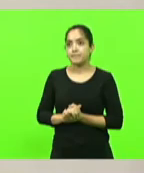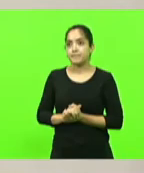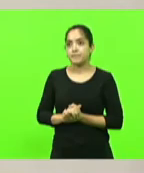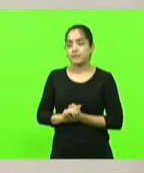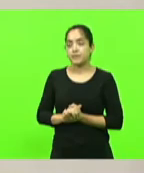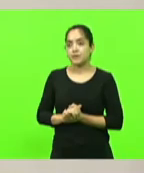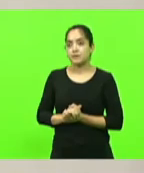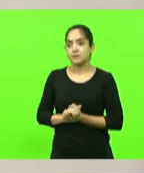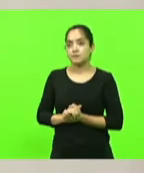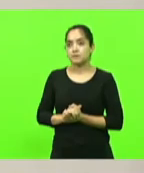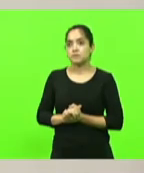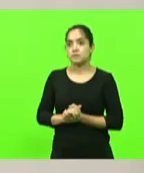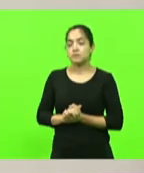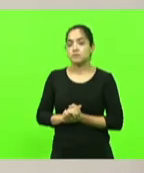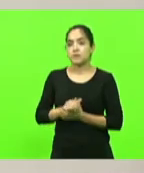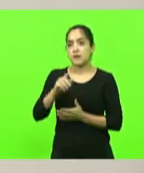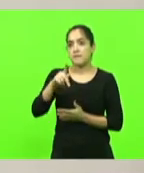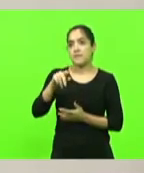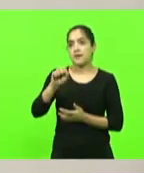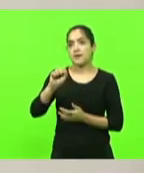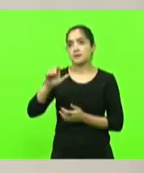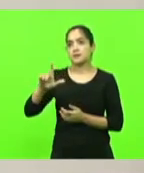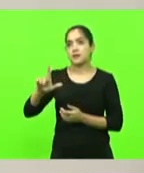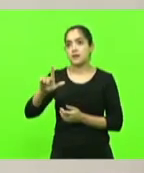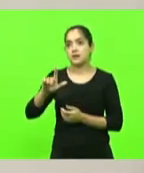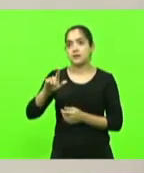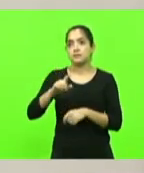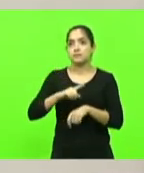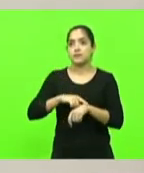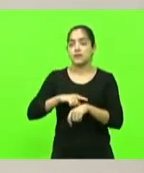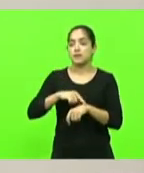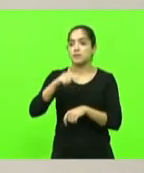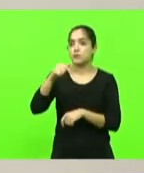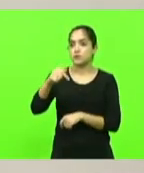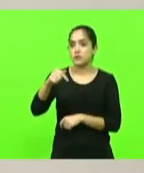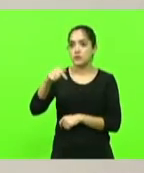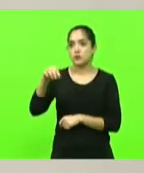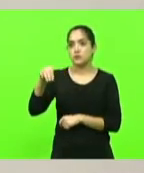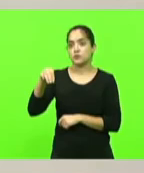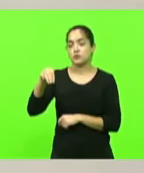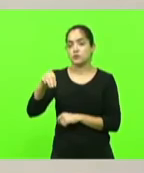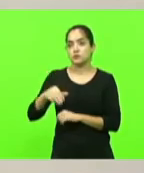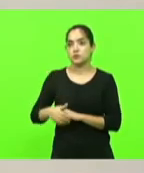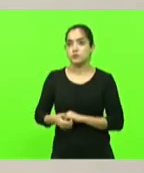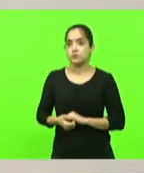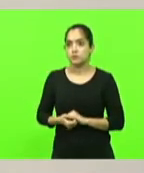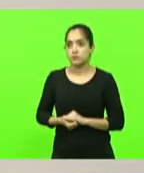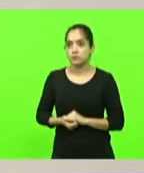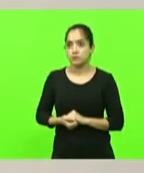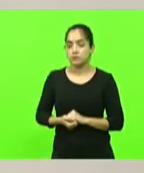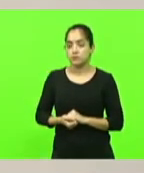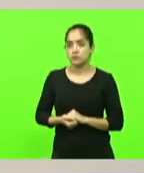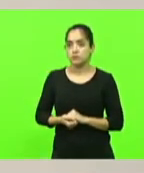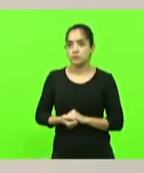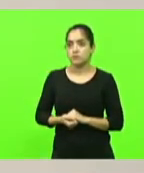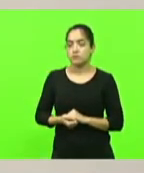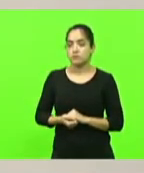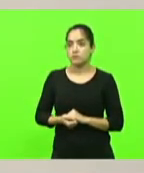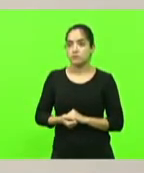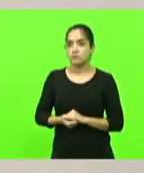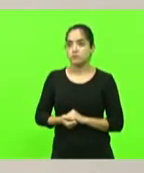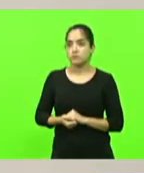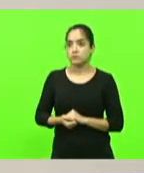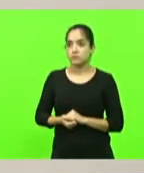próximo bloco PSL por 7 minutos e 30 segundos Vossa Excelência não